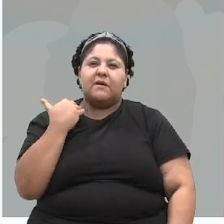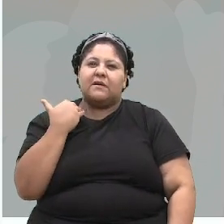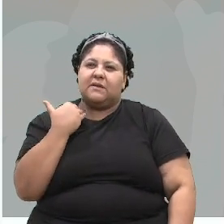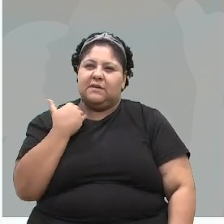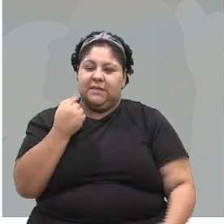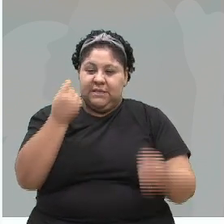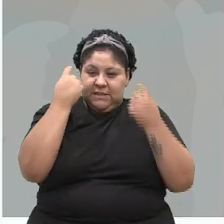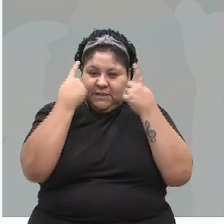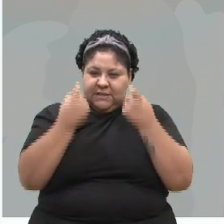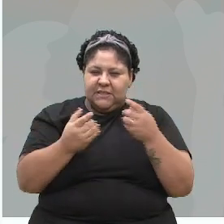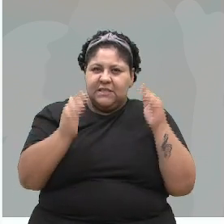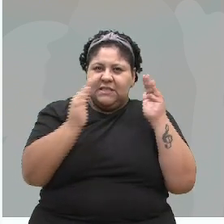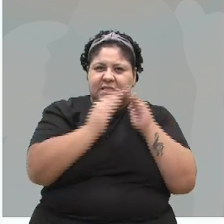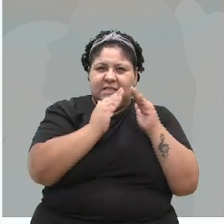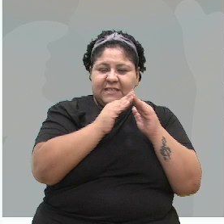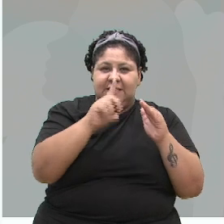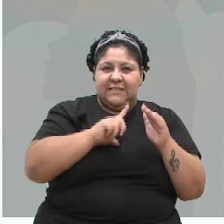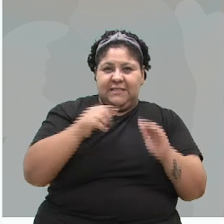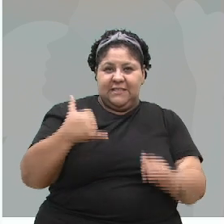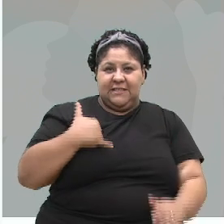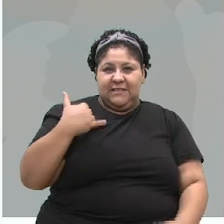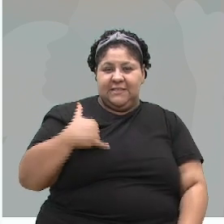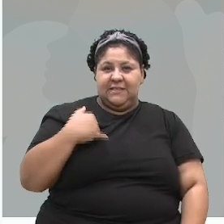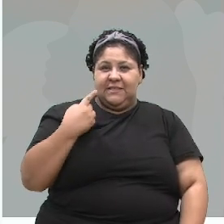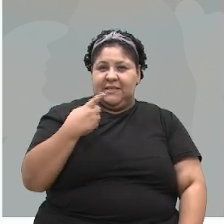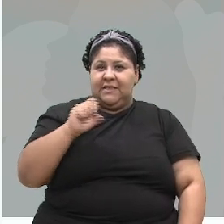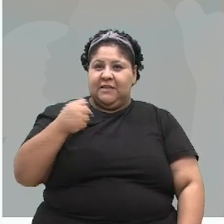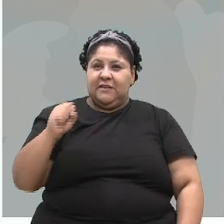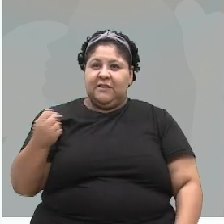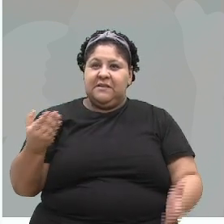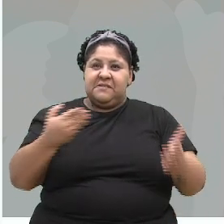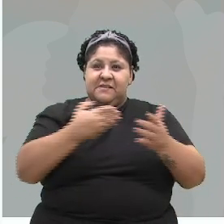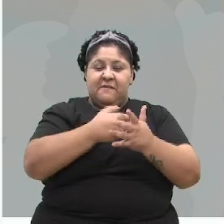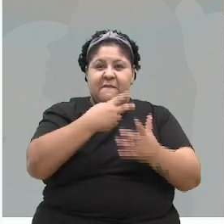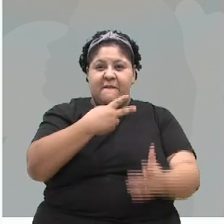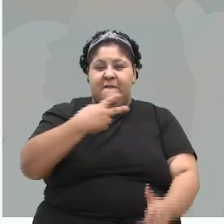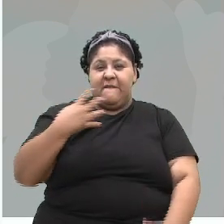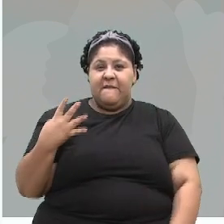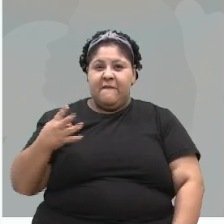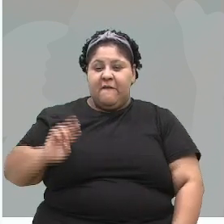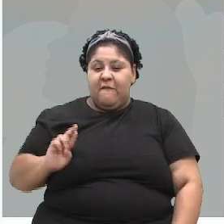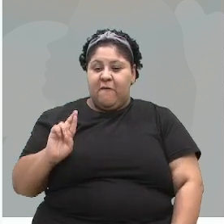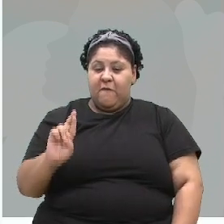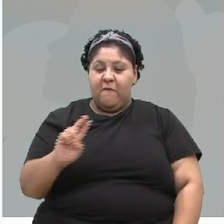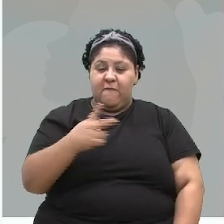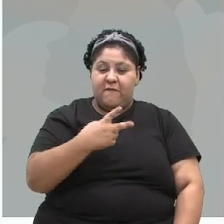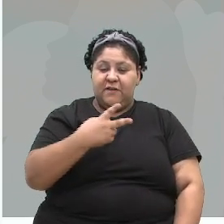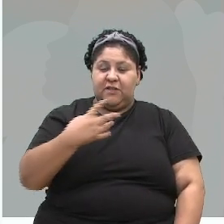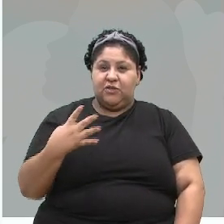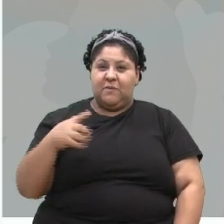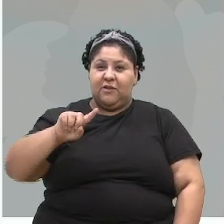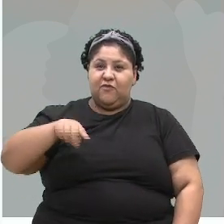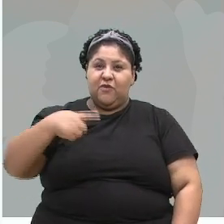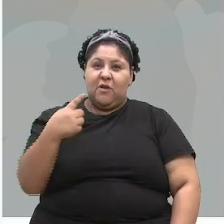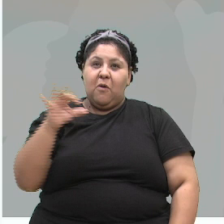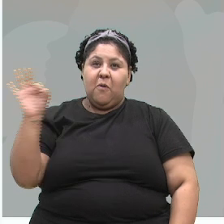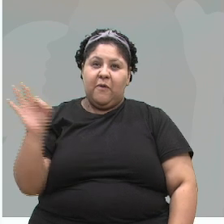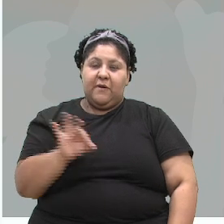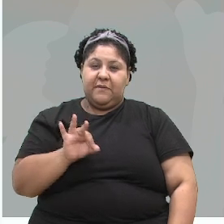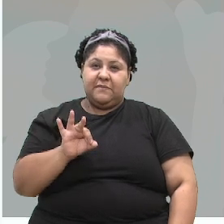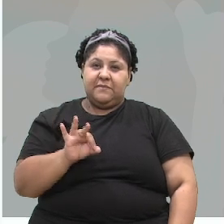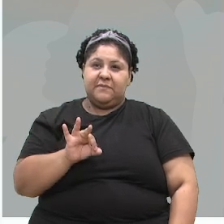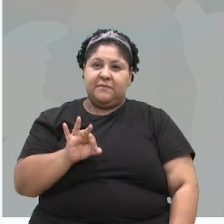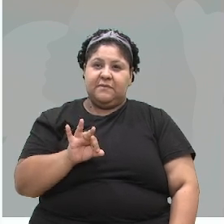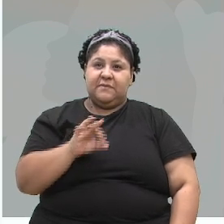violência doméstica tem a faixa etária de 18 a 24 anos, representando 24,1%. E